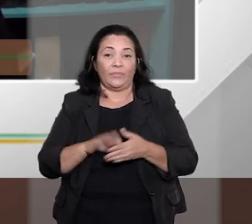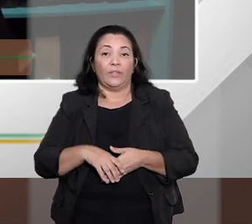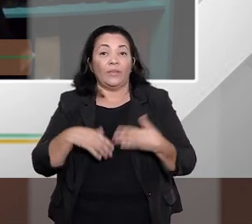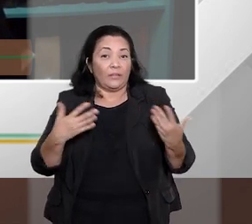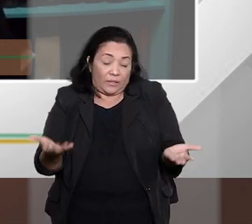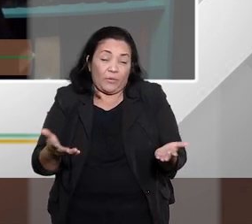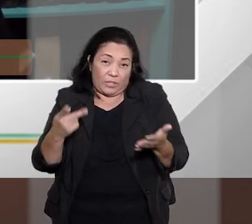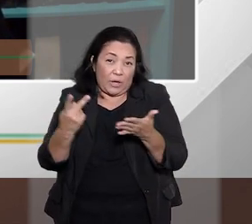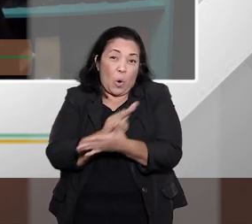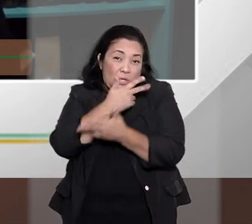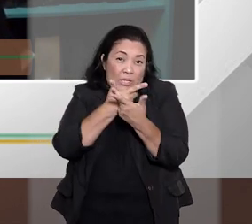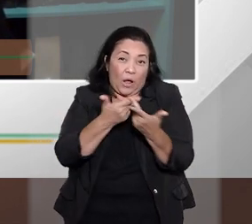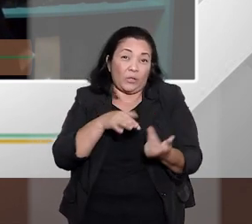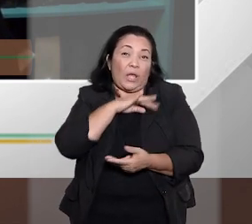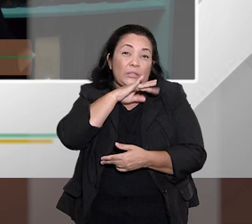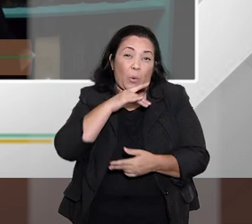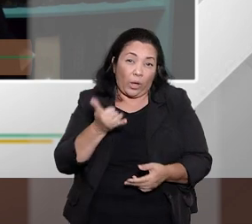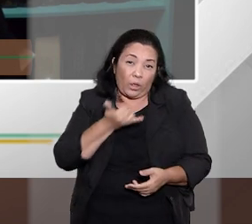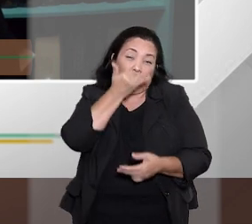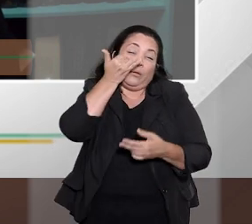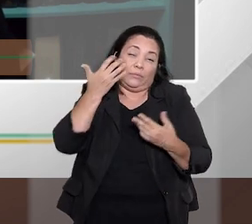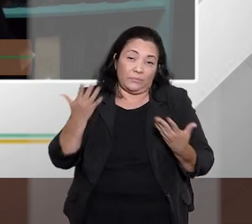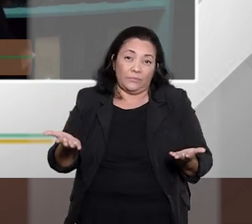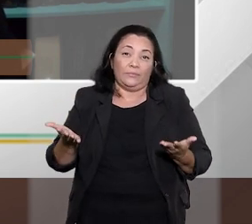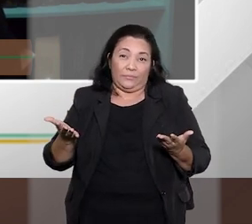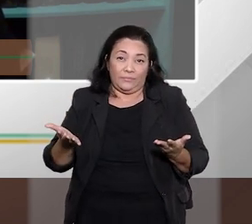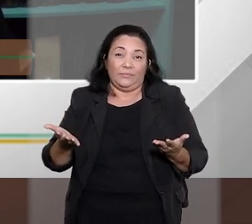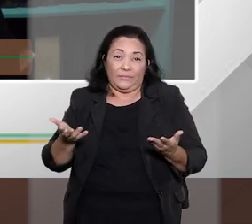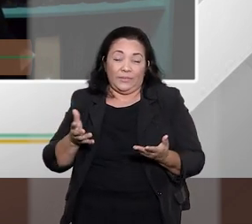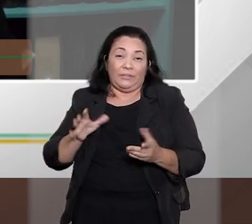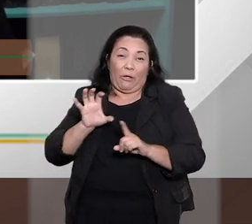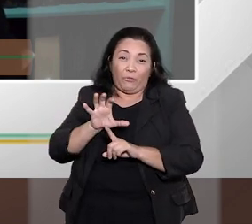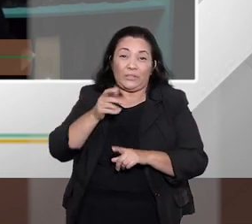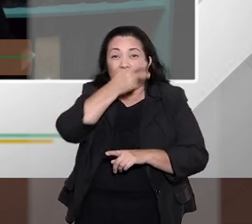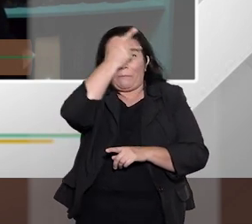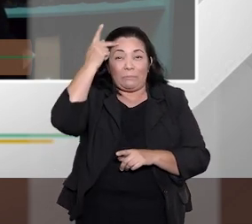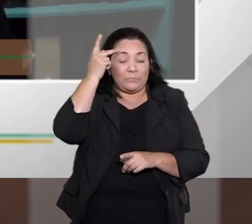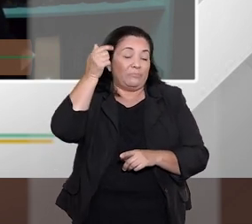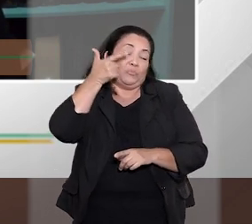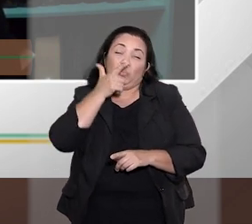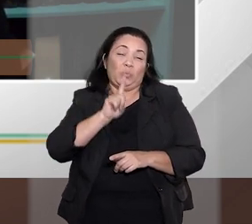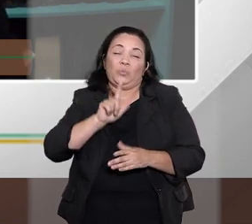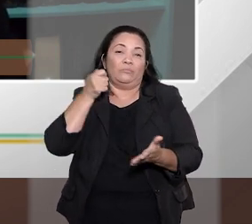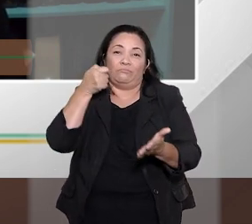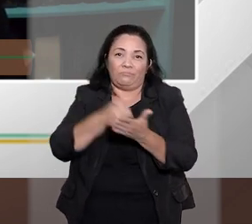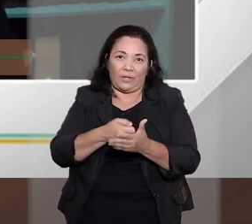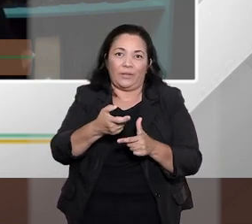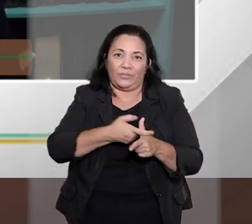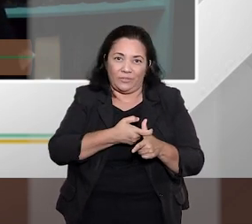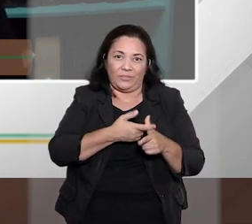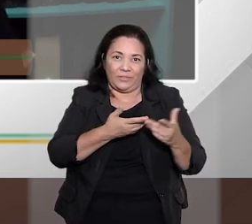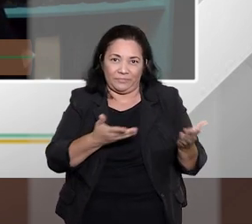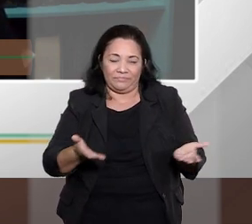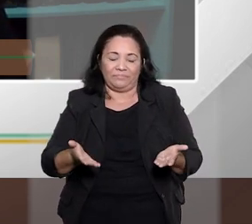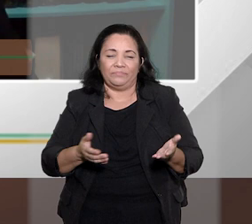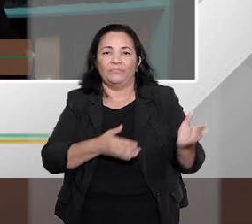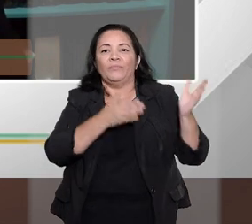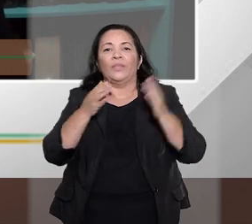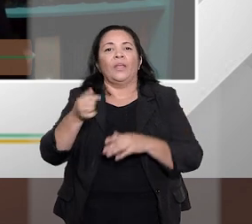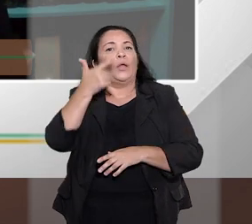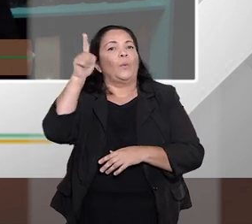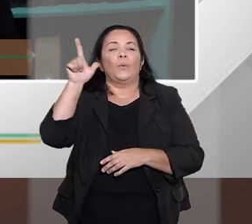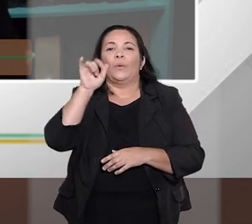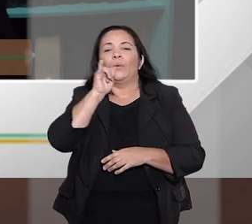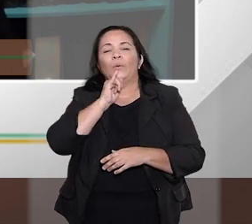esse acidente da vida acaba fazendo com que a pessoa deixe de pagar aquela dívida. Ou outra,